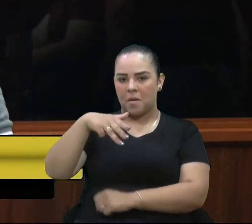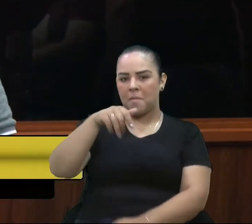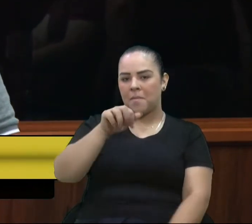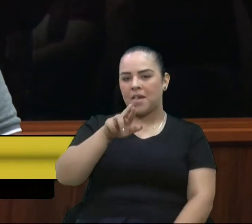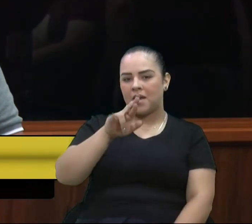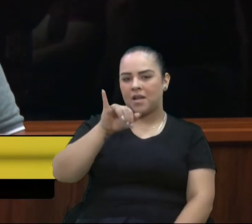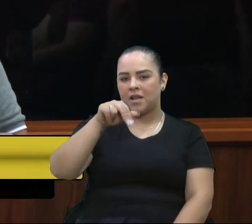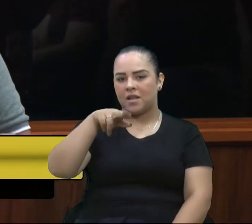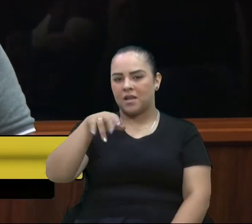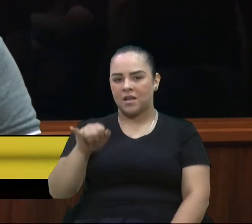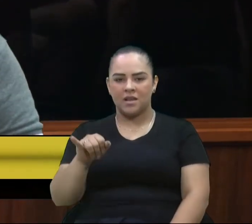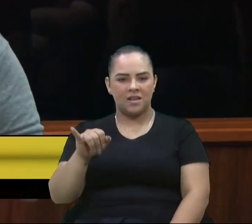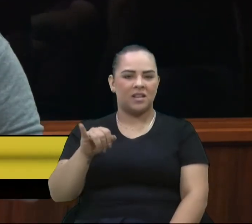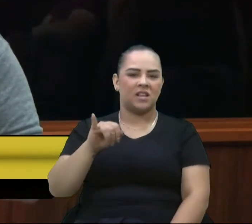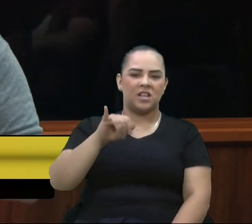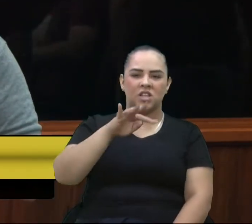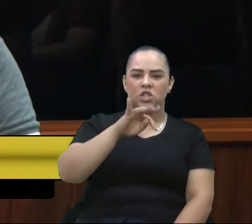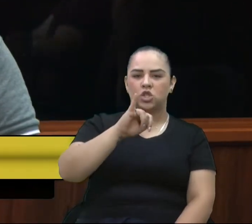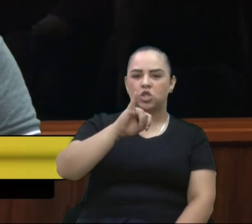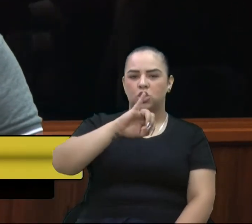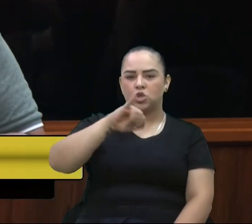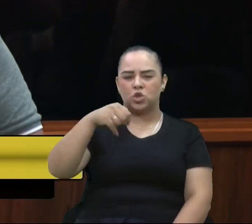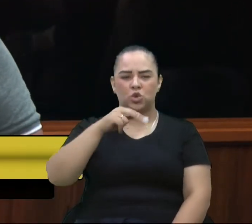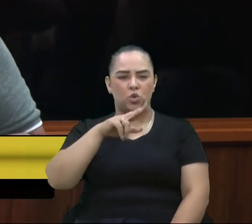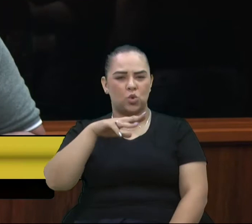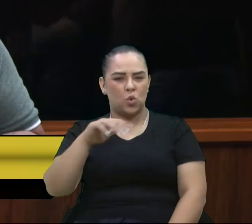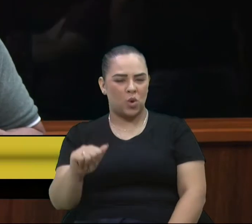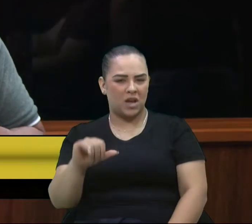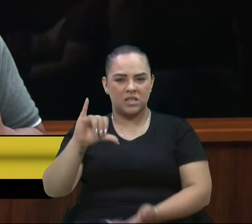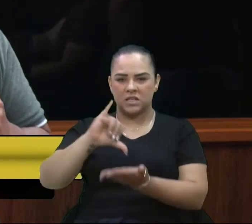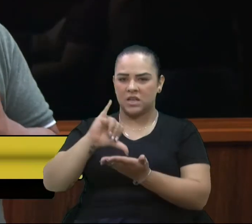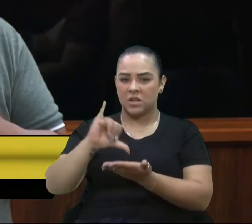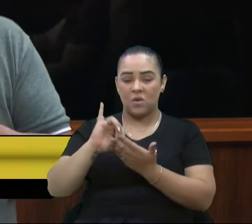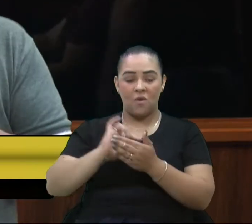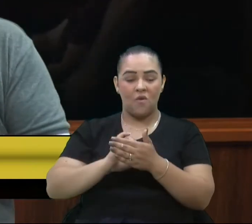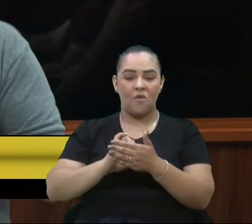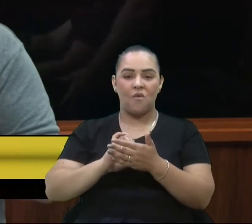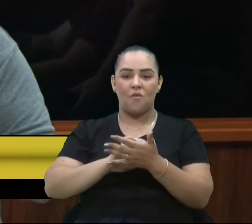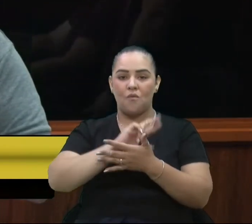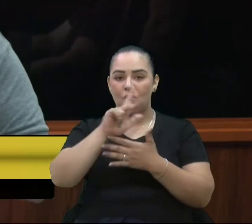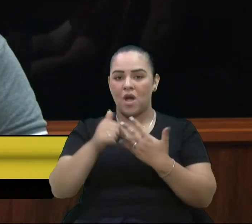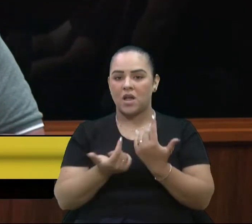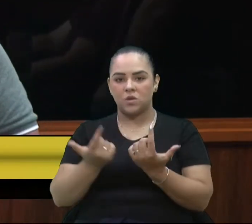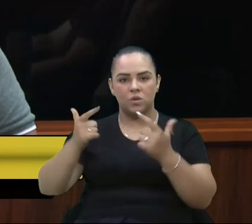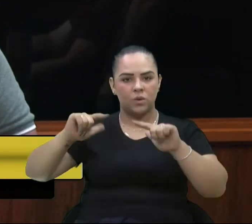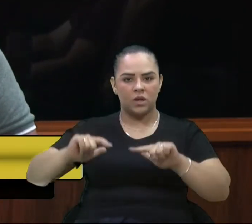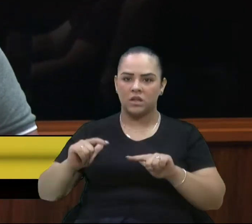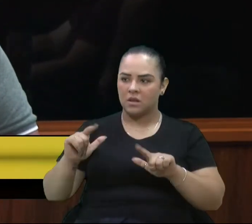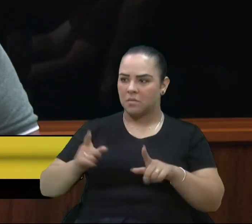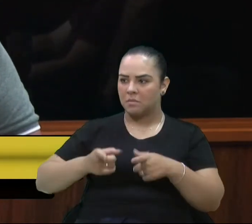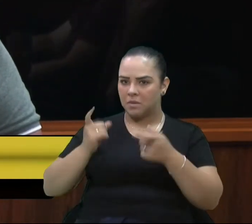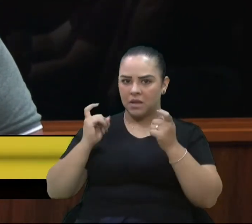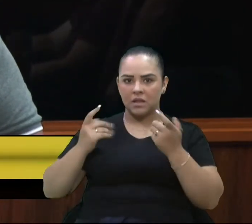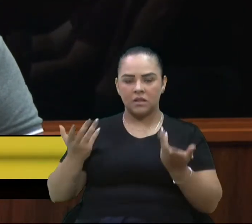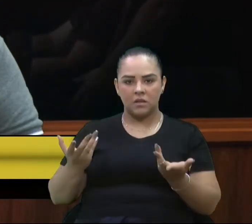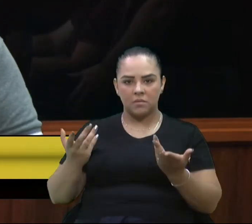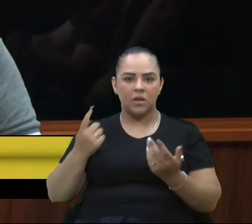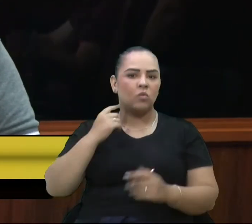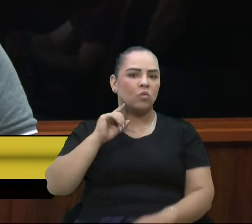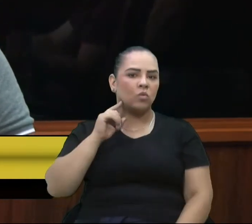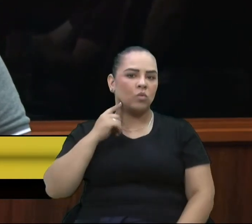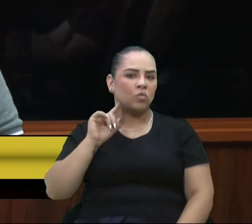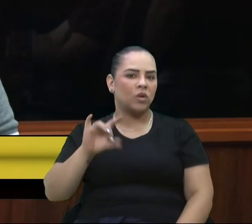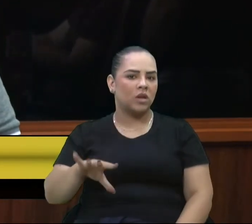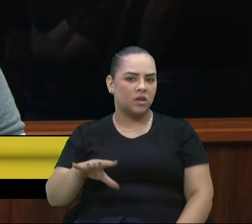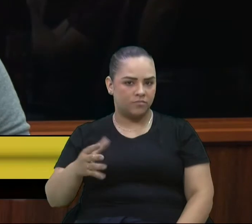Tijuca, pelo Cinquentenário, Centro, enfim, vários lugares e essa situação é recorrente. Bom, diante